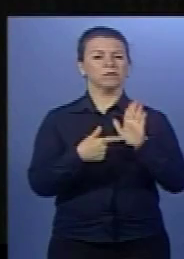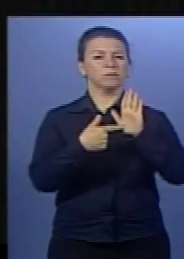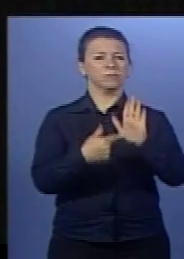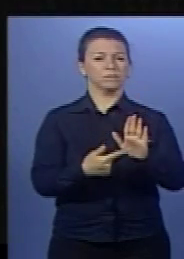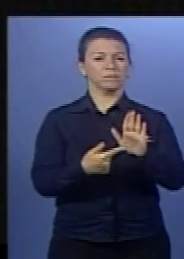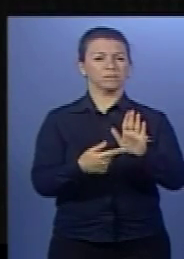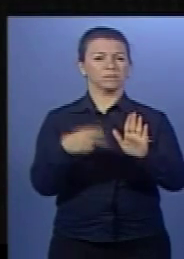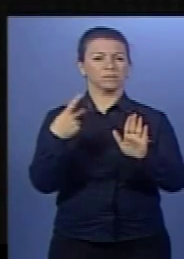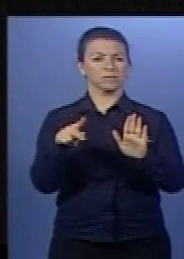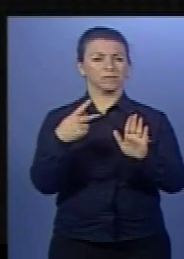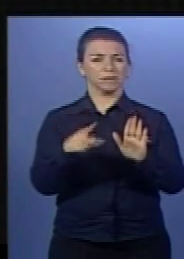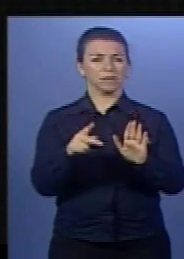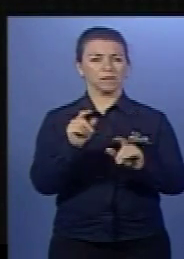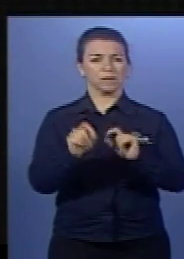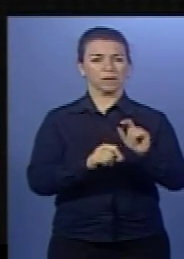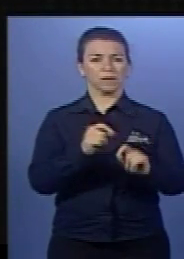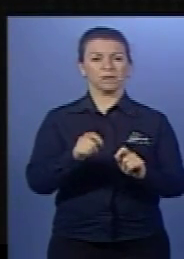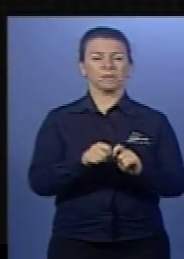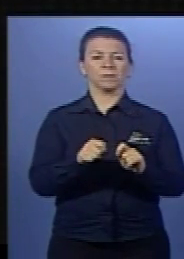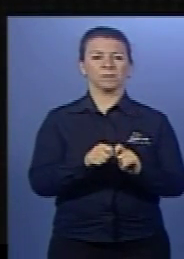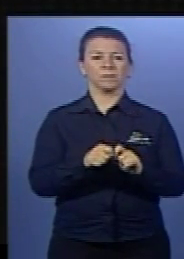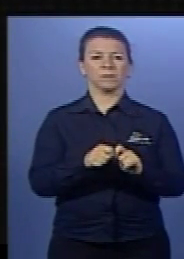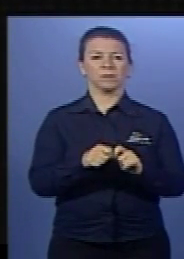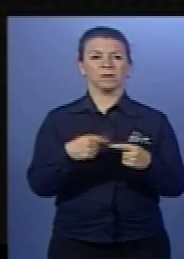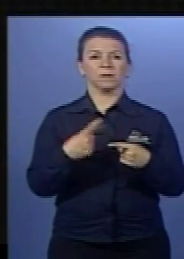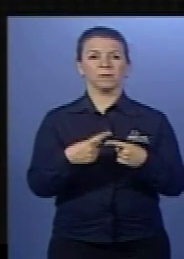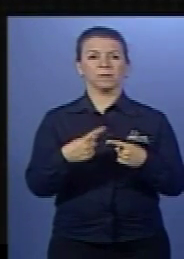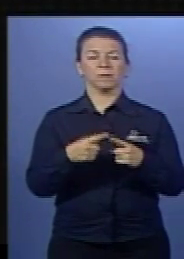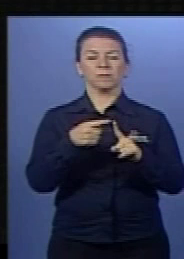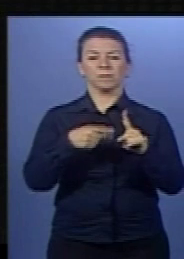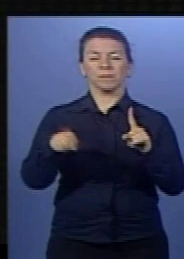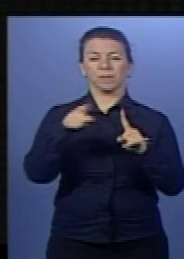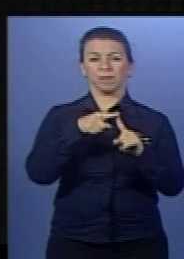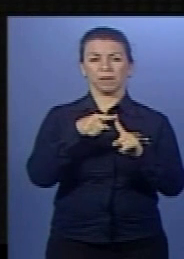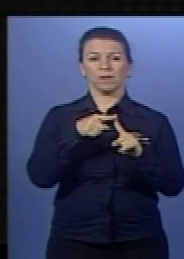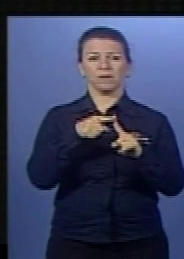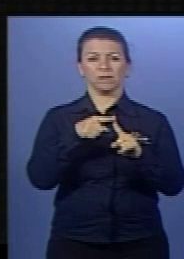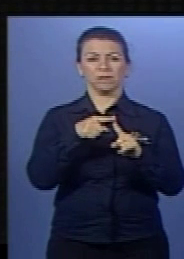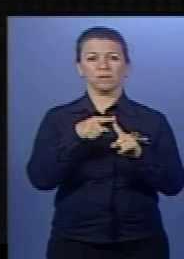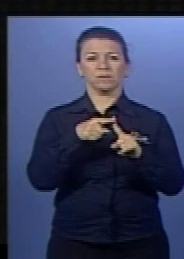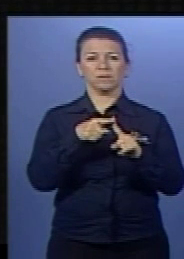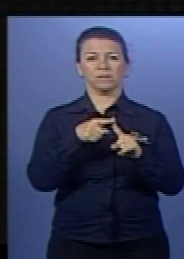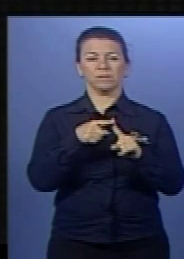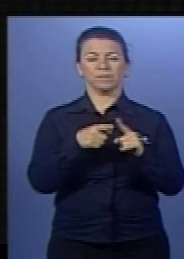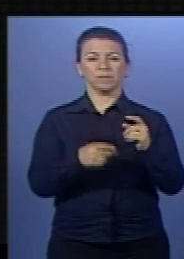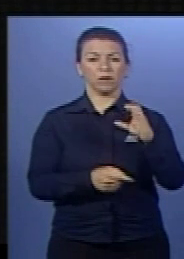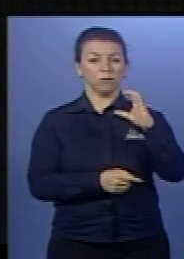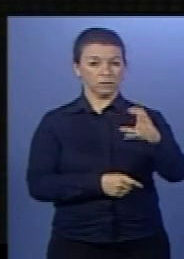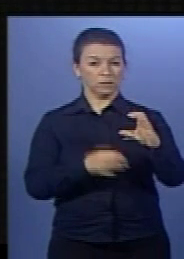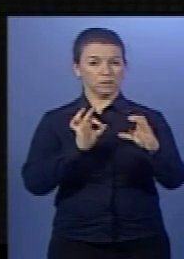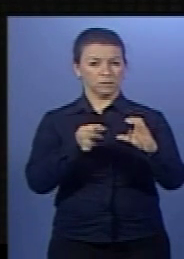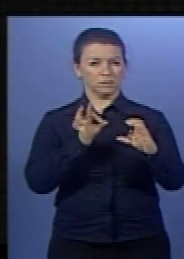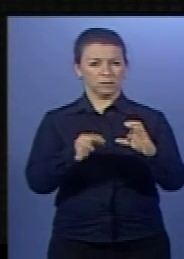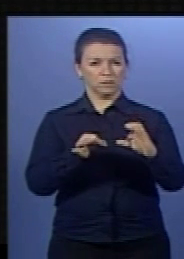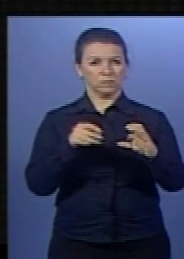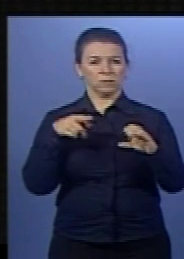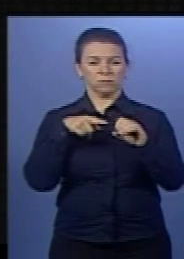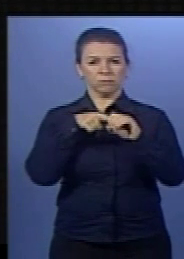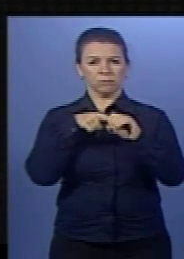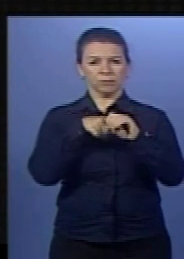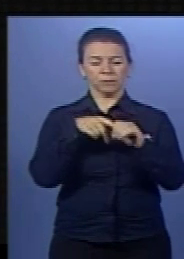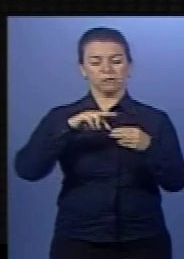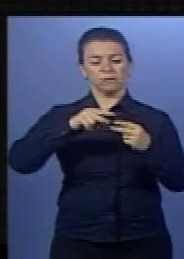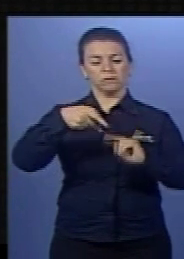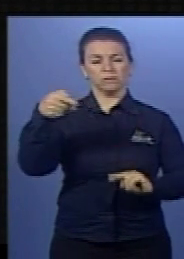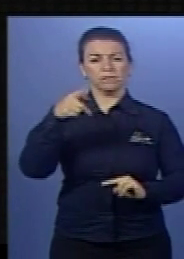uma olhadinha aqui, em questão do ciclo da AIDS. Tá na mão. Então, polimeriza a molécula do DNA tendo